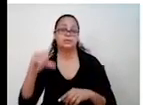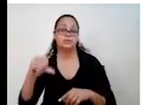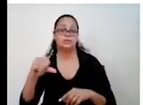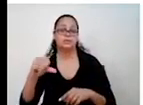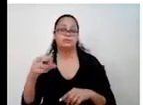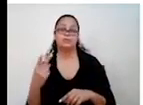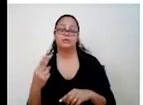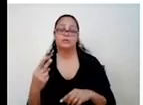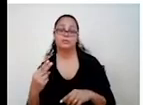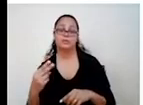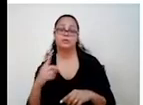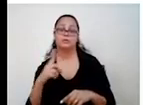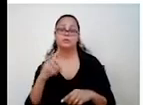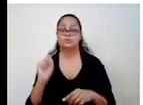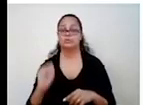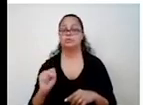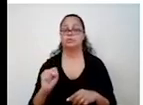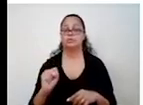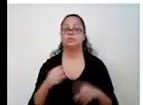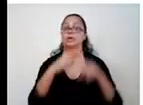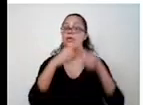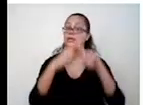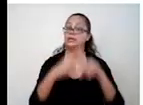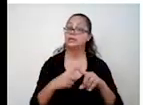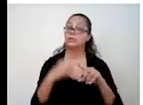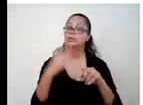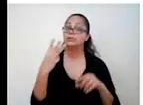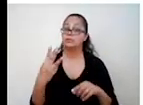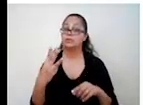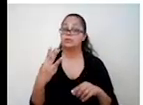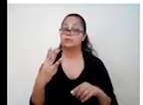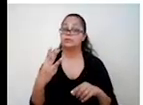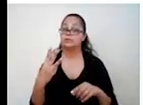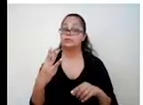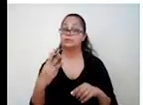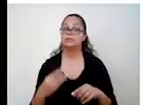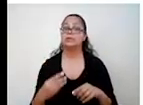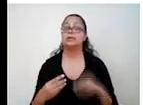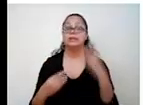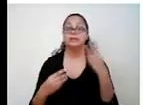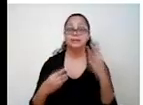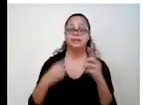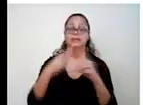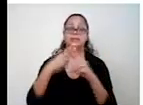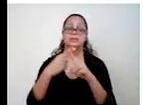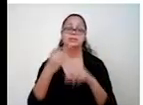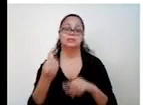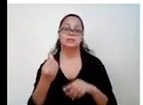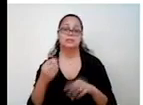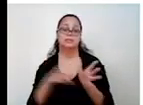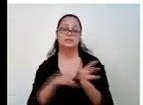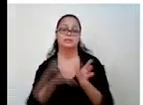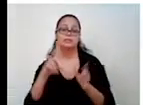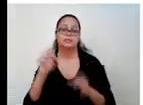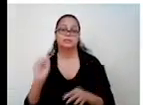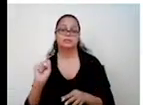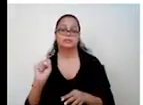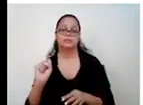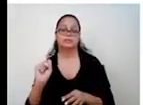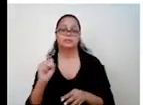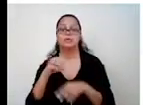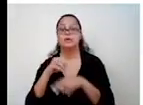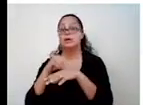E tem a tabuada do 3. 3 vezes 6, 18. E mais também. Mas vamos pegar isso aqui.